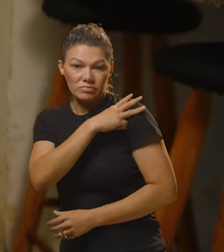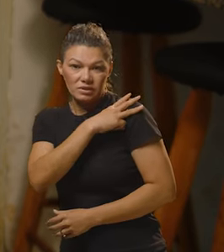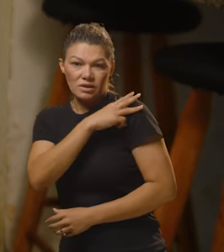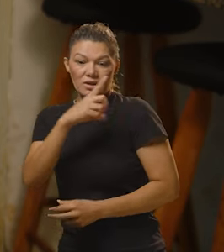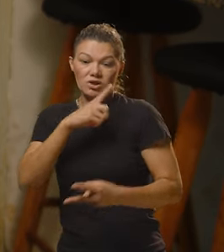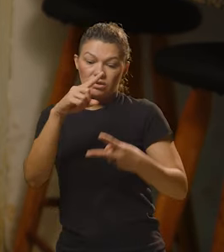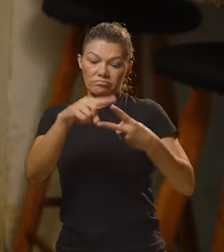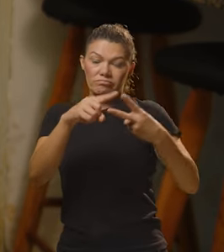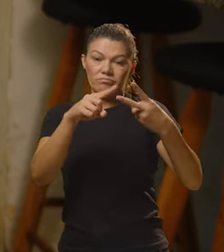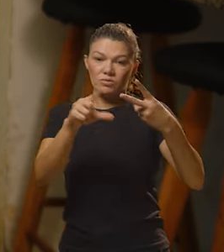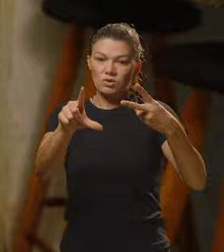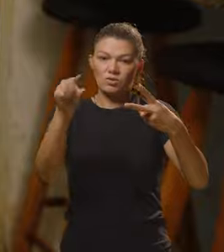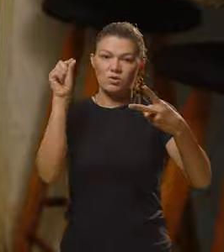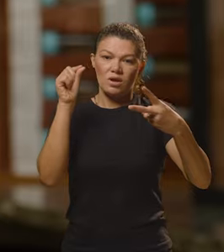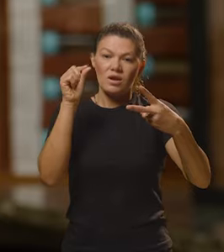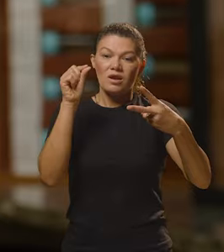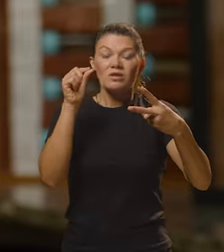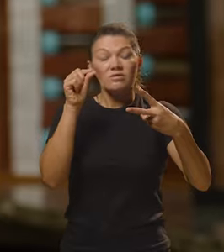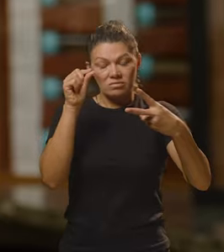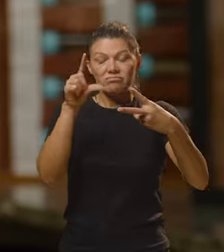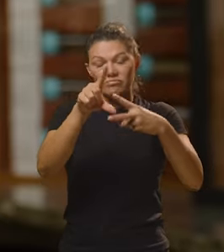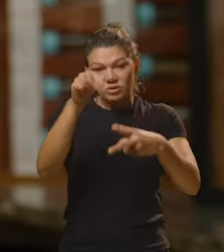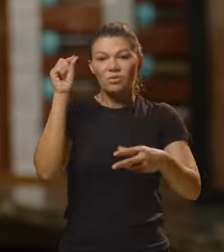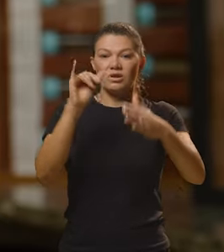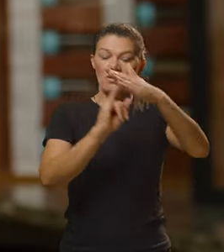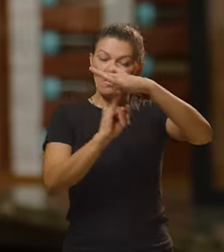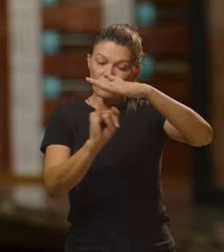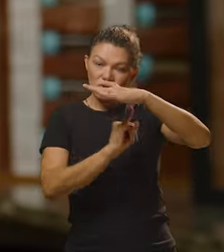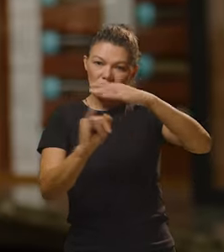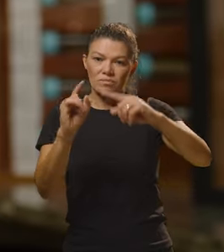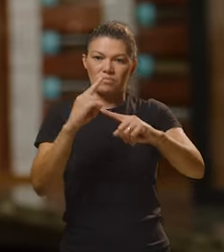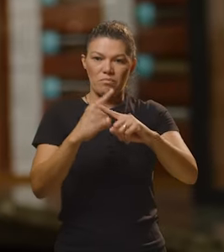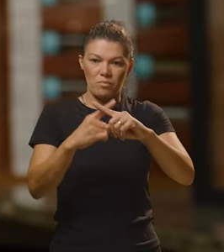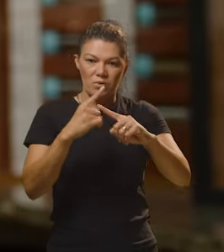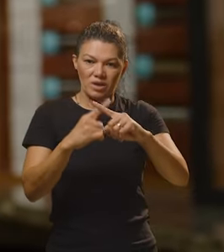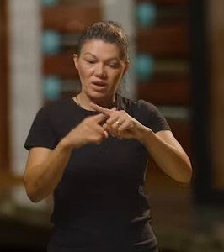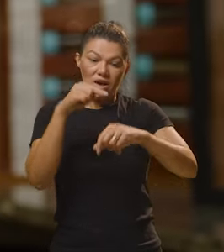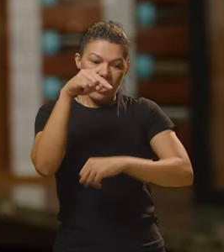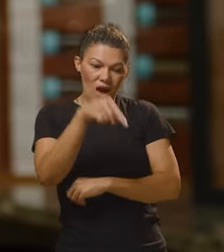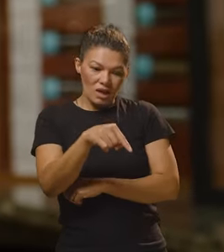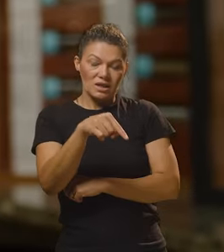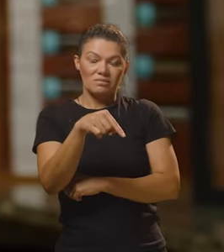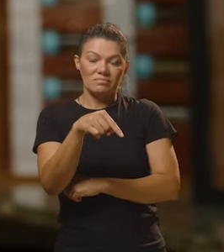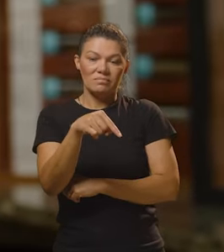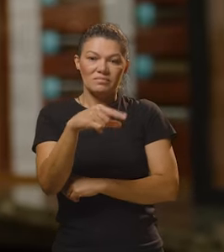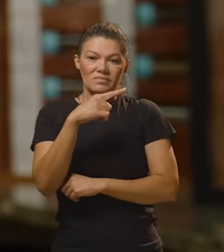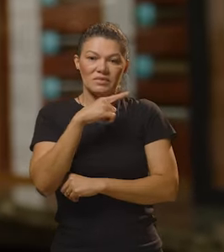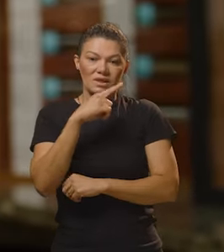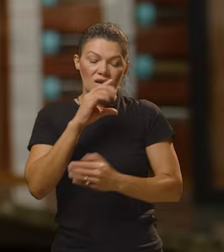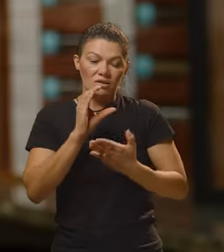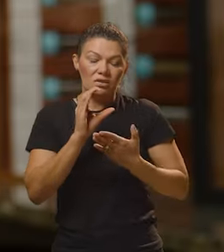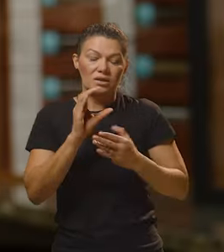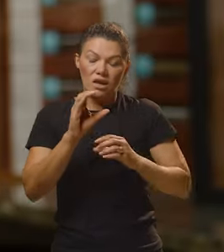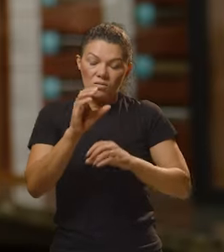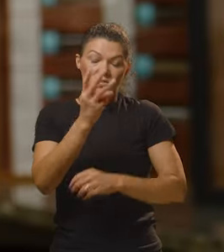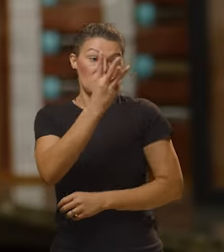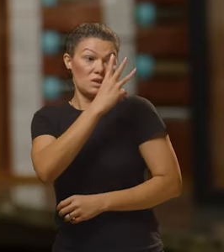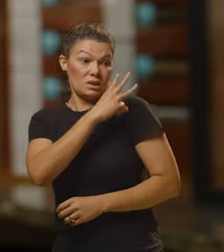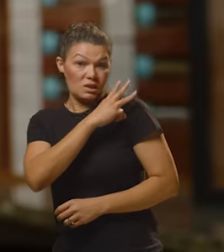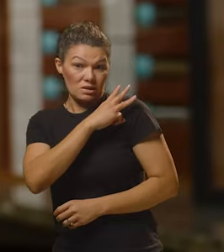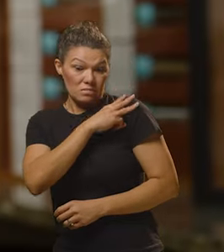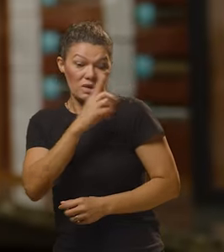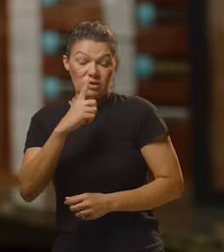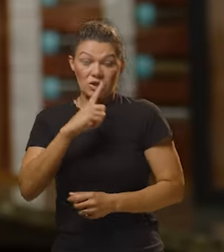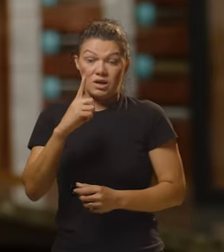médio, eu tinha duas opções. E eu escolhi vir para o Instituto Federal porque o Instituto, além de fornecer o ensino